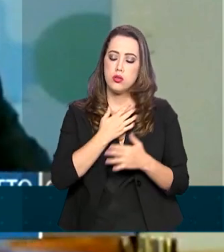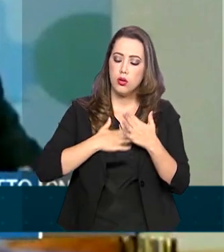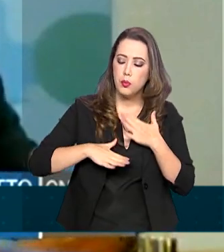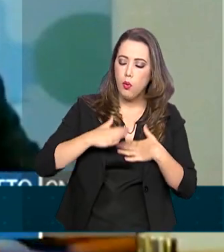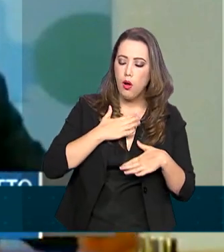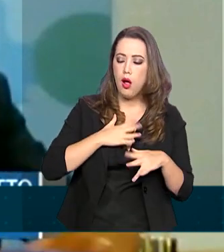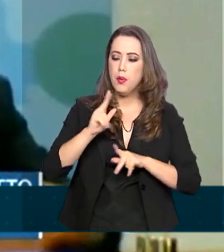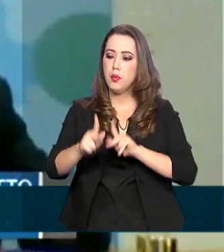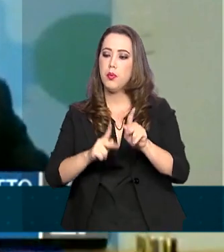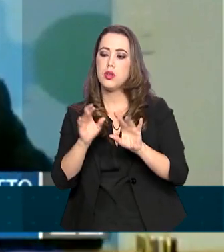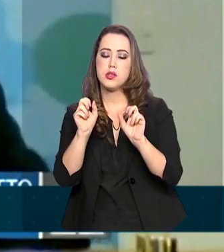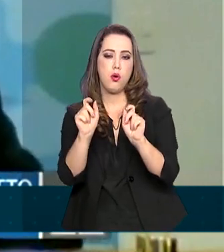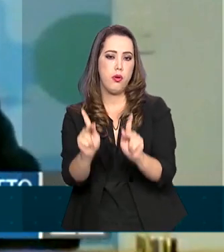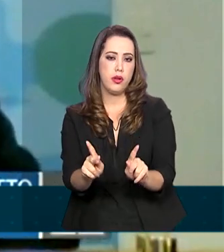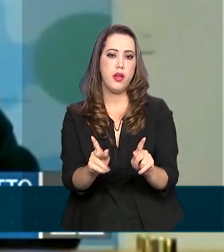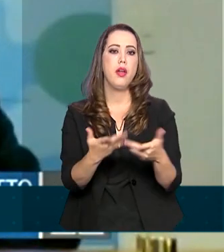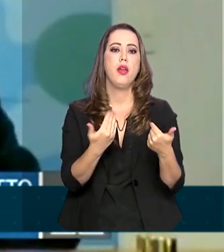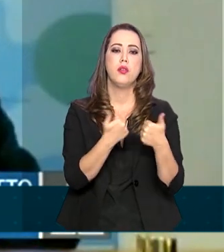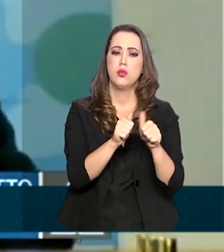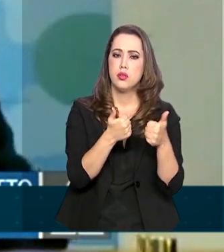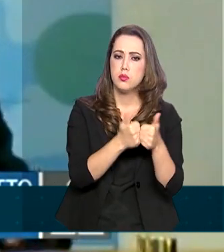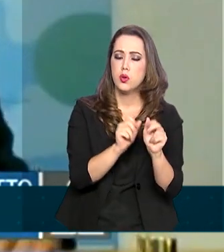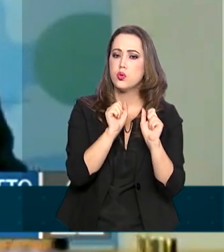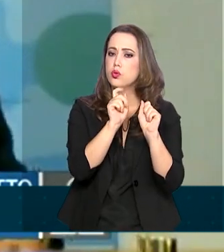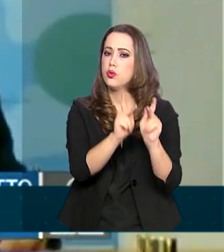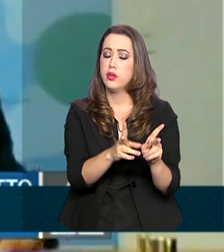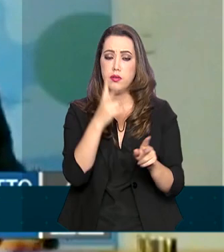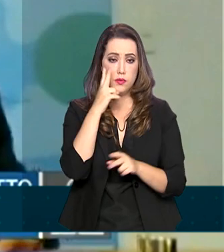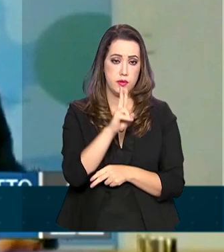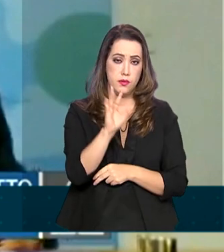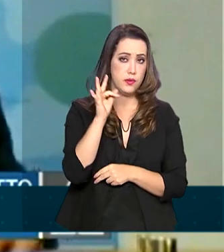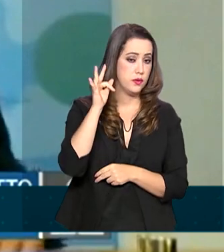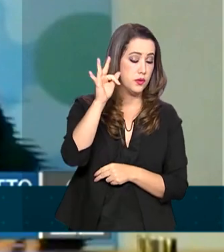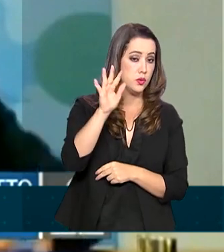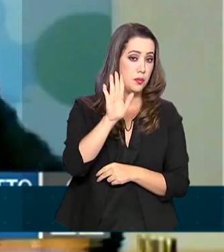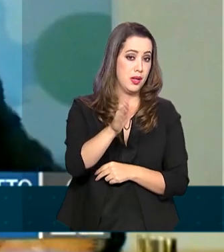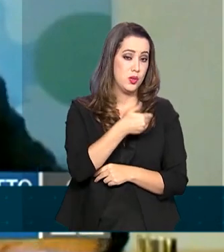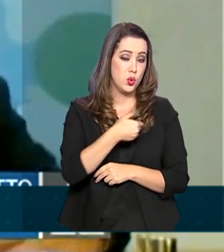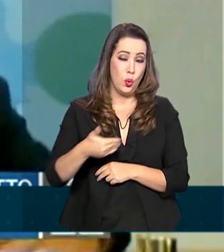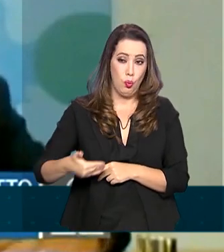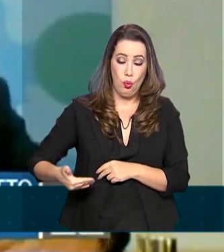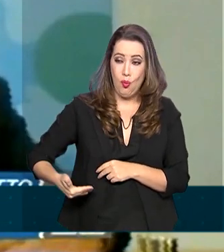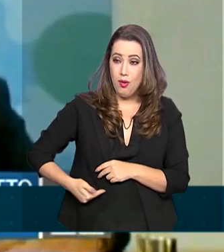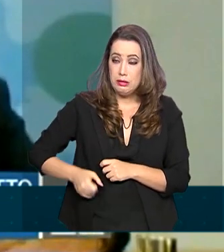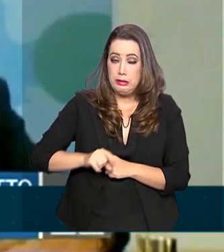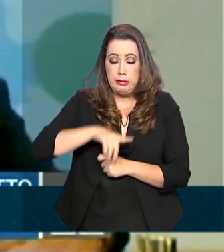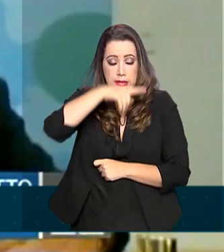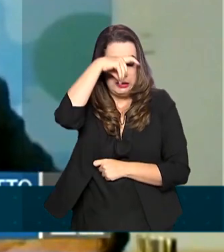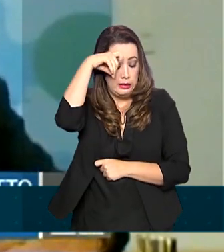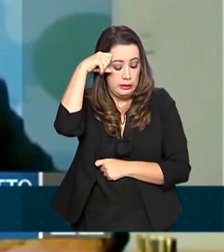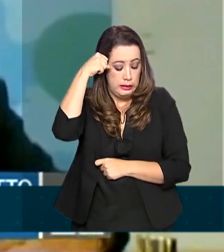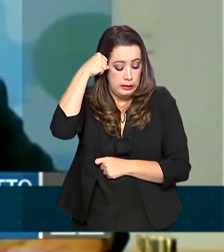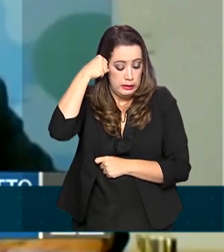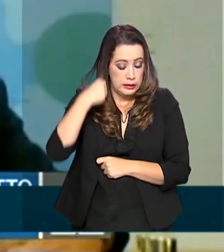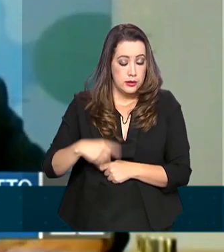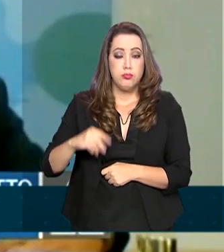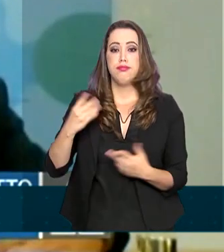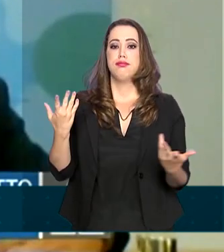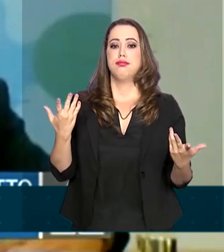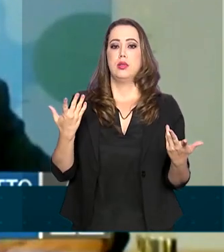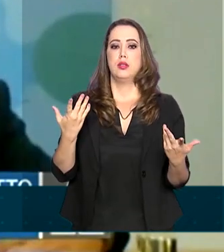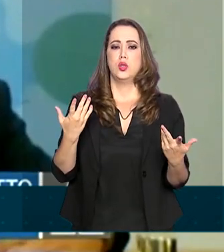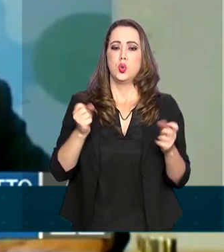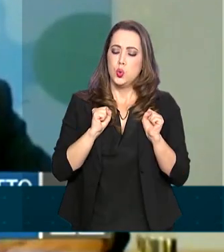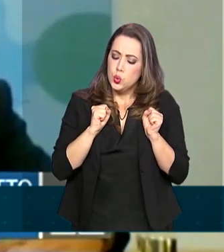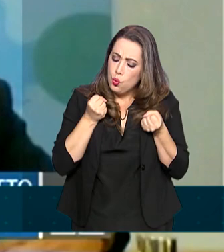abastecimento está tranquilo, como os senhores vão ver mais à frente, mas o governo está se desdobrando para manter esse